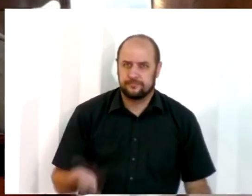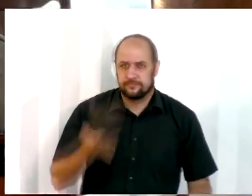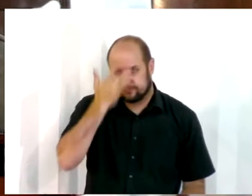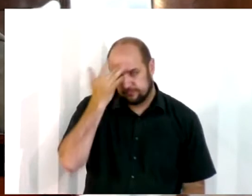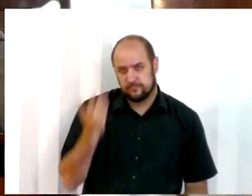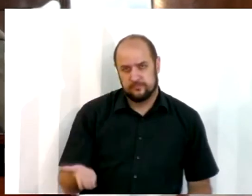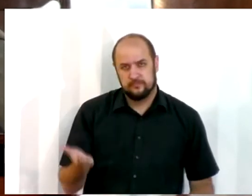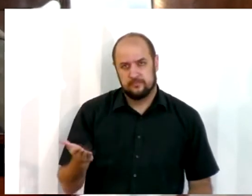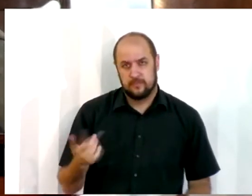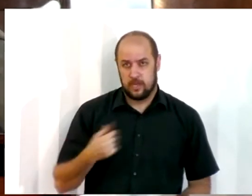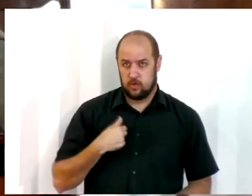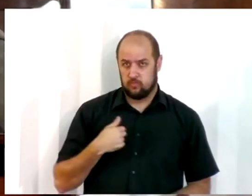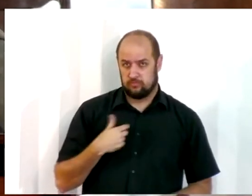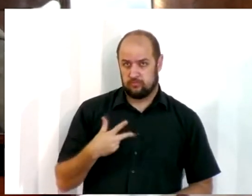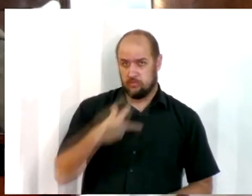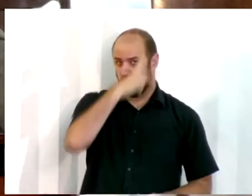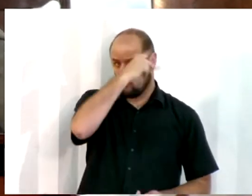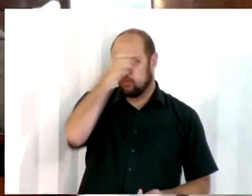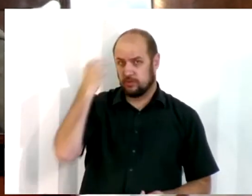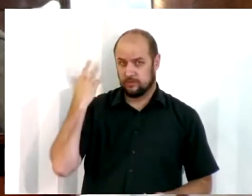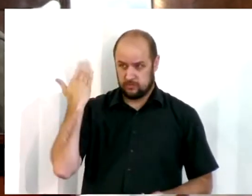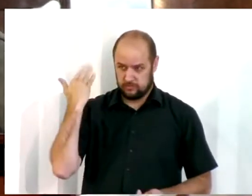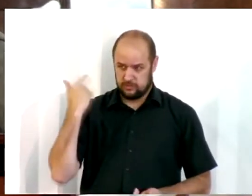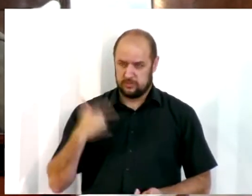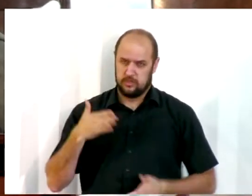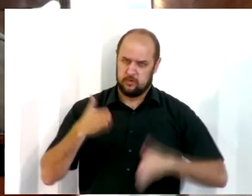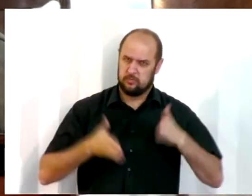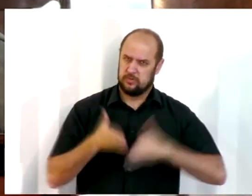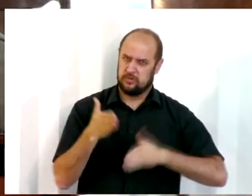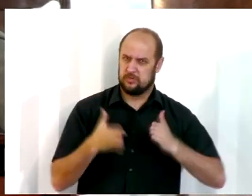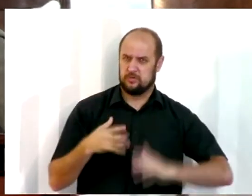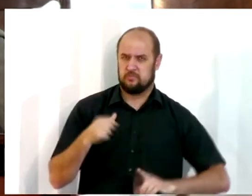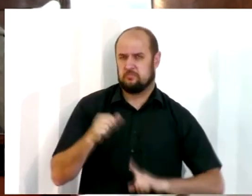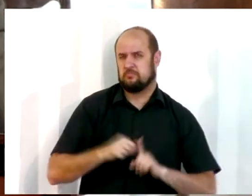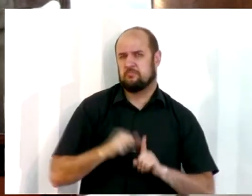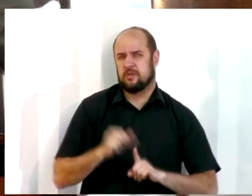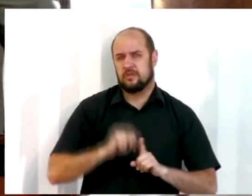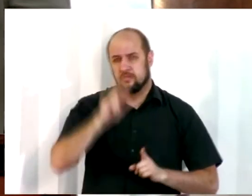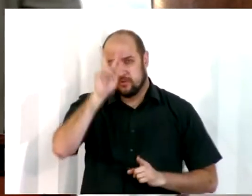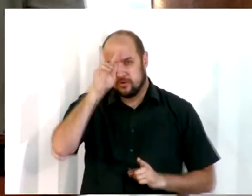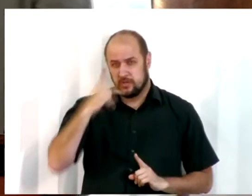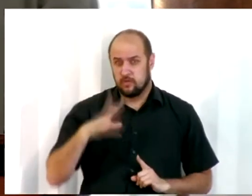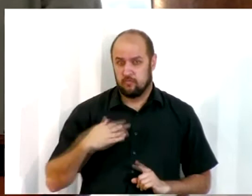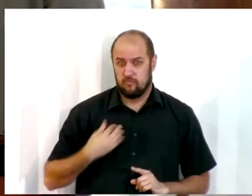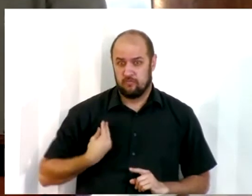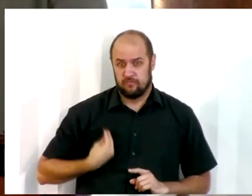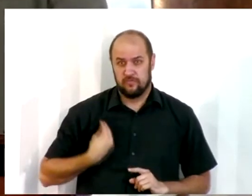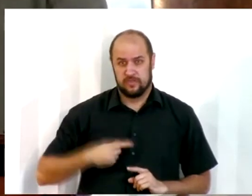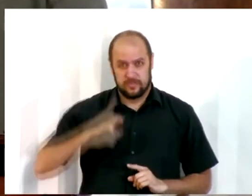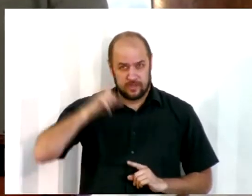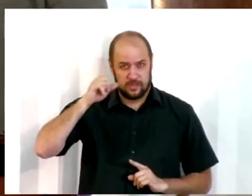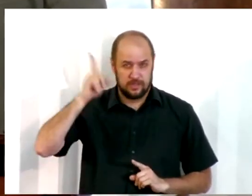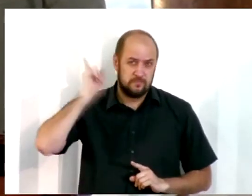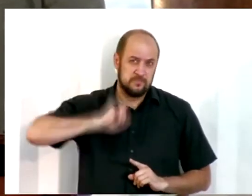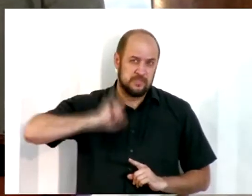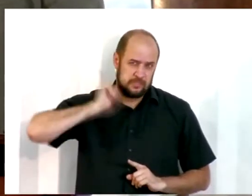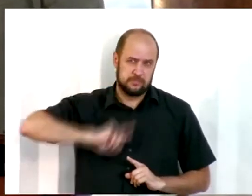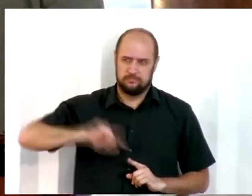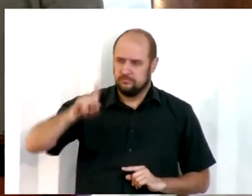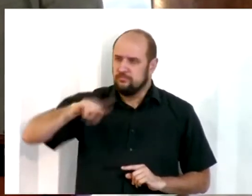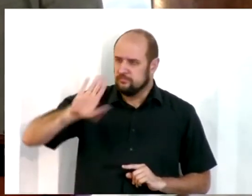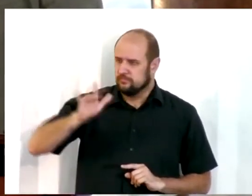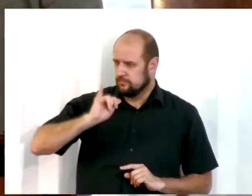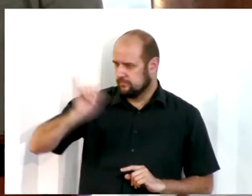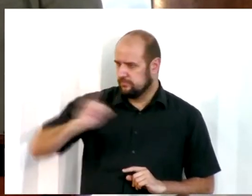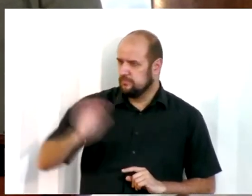na minha adolescência, peço licença para contar isso, período aí, dos primeiros meses de conversão, eu morei lá no interior de Minas, como muitos já